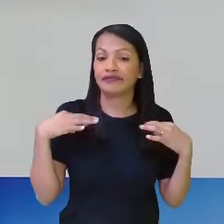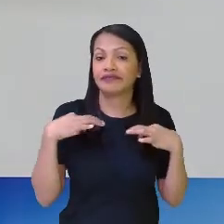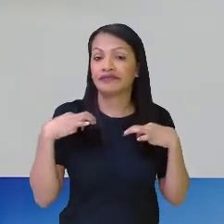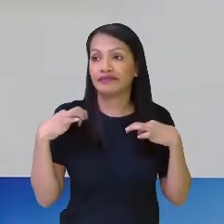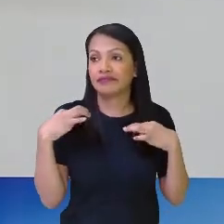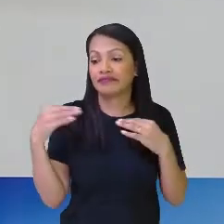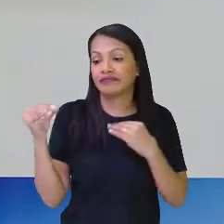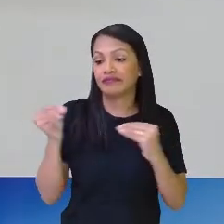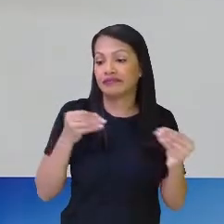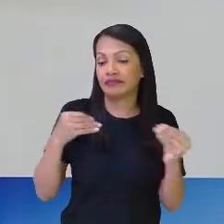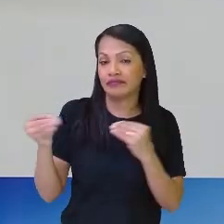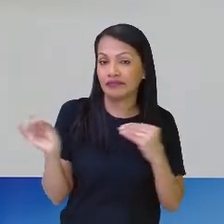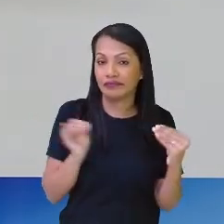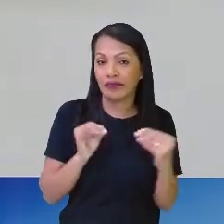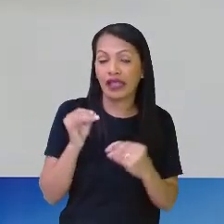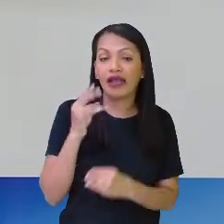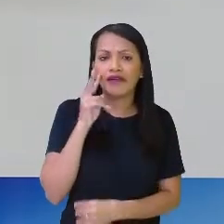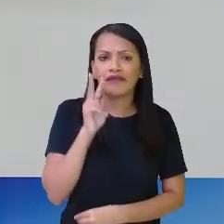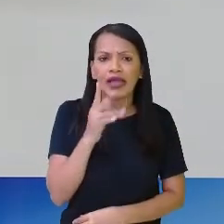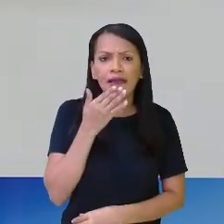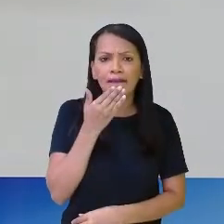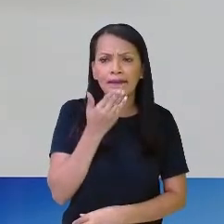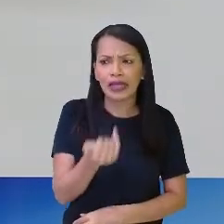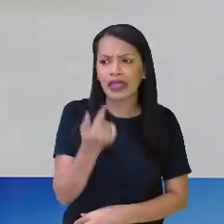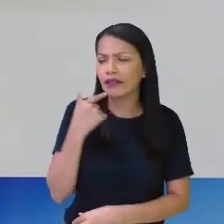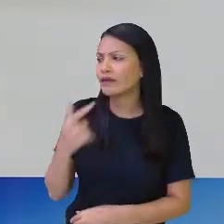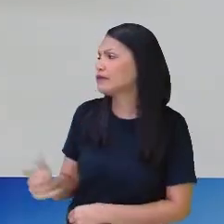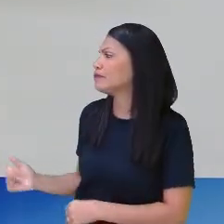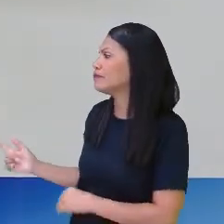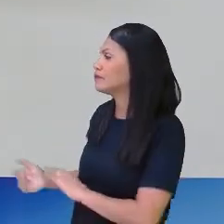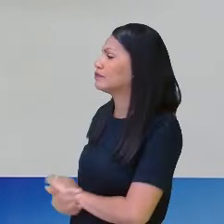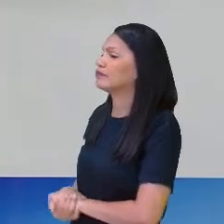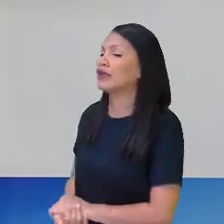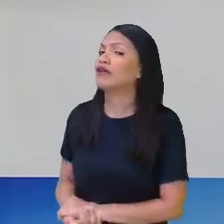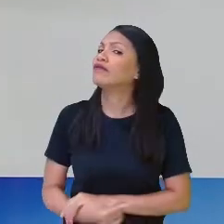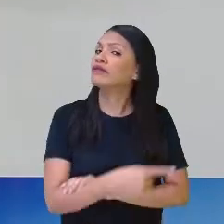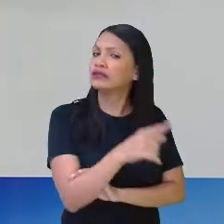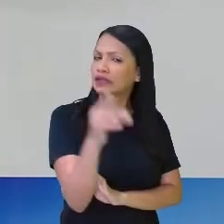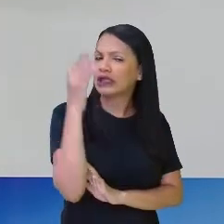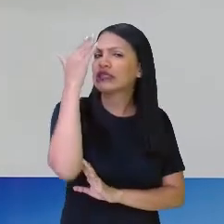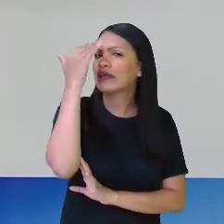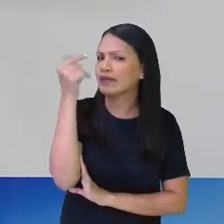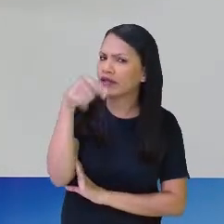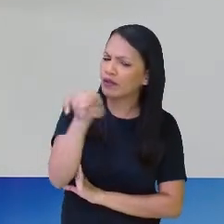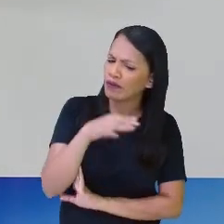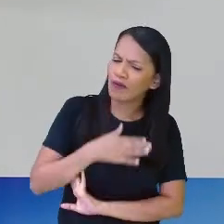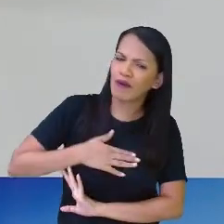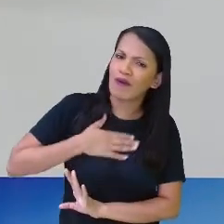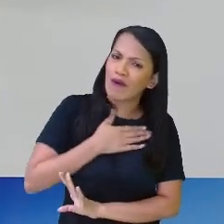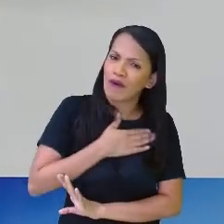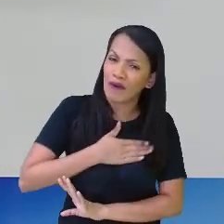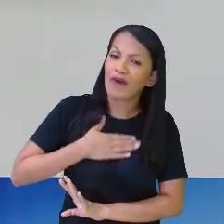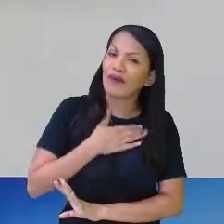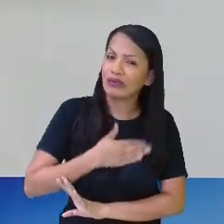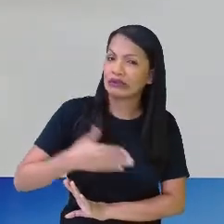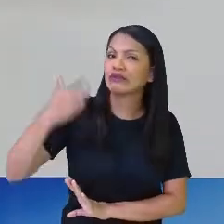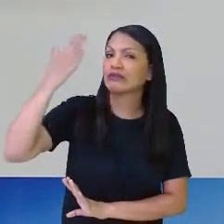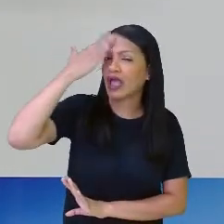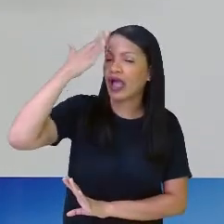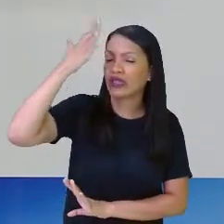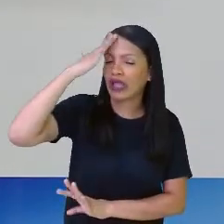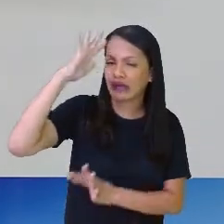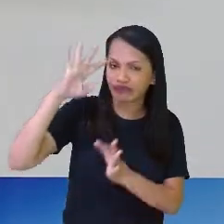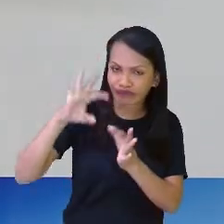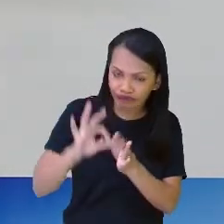visualizarem melhor e vocês compreenderem. Porque vocês sabem, né? Que eu gosto quando vocês compreendem